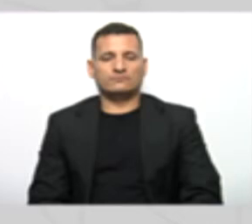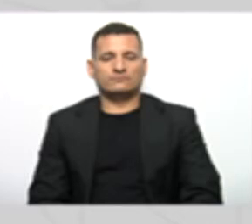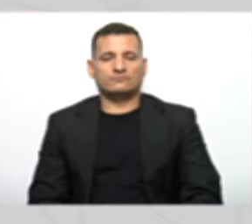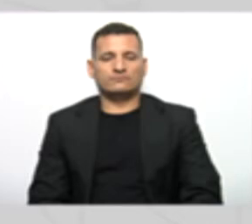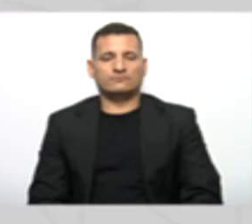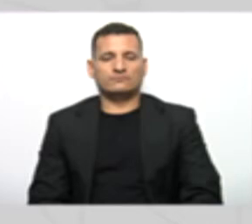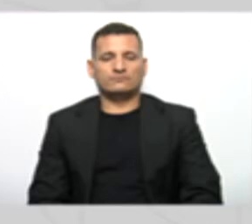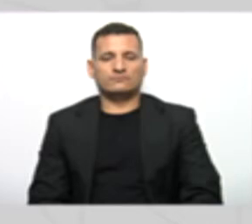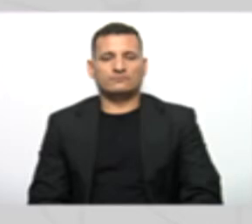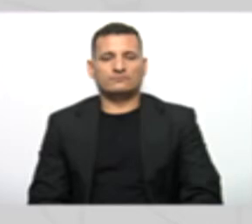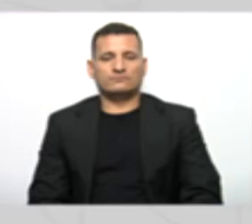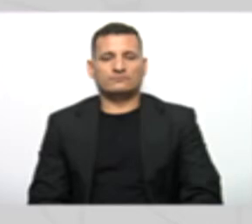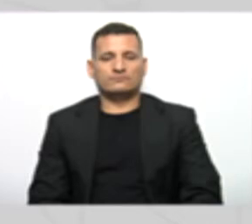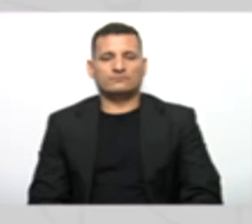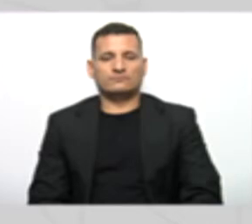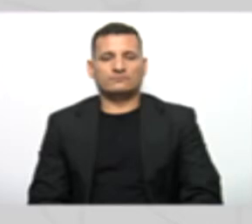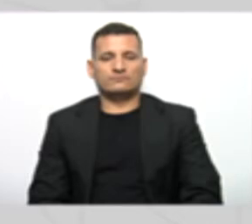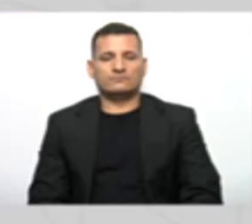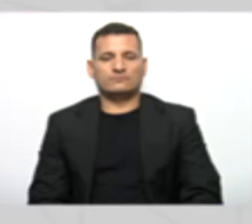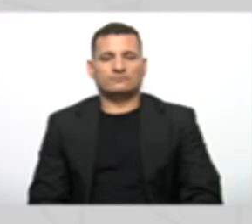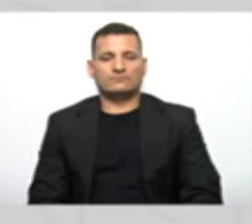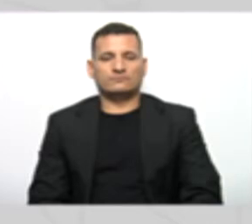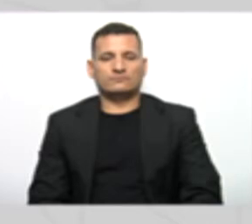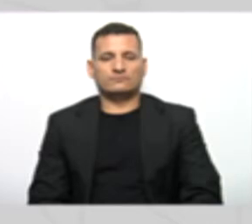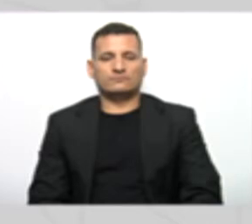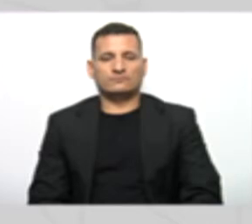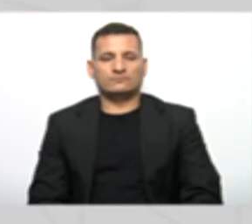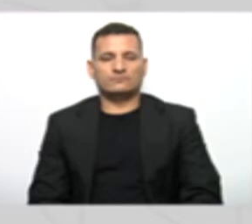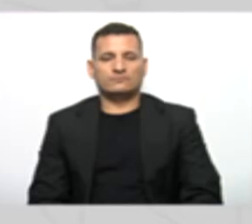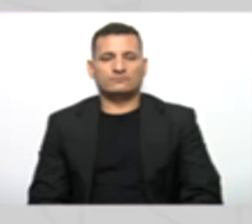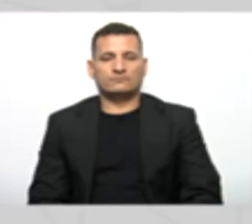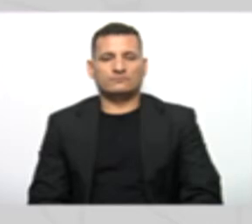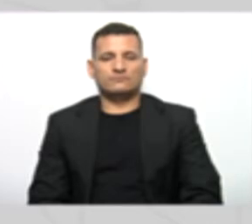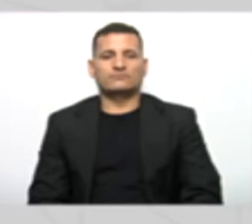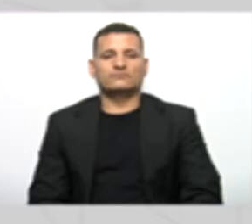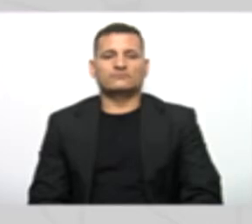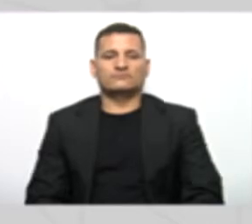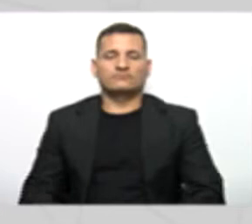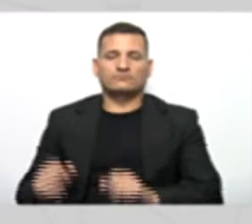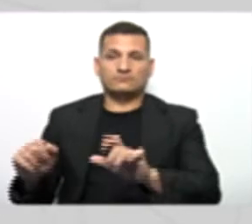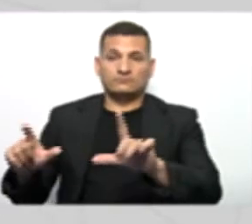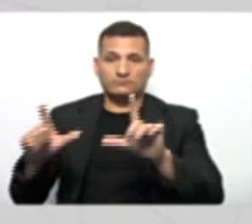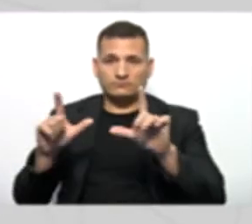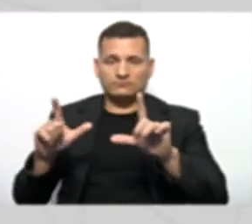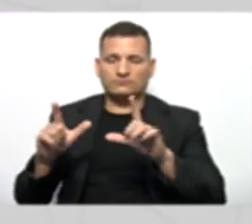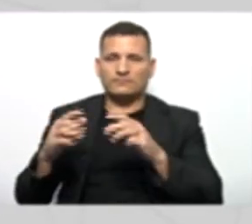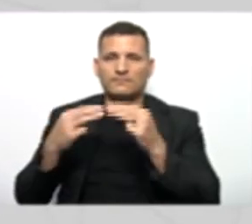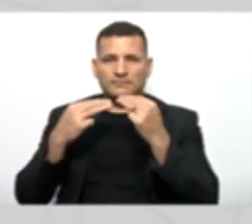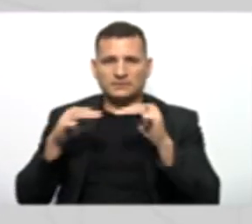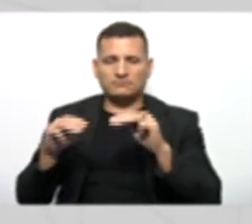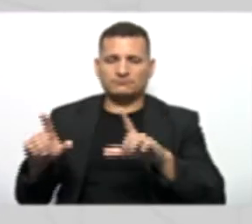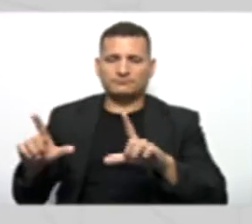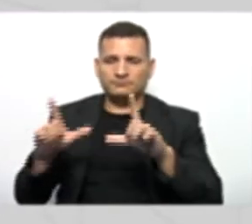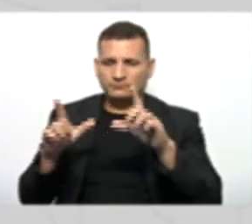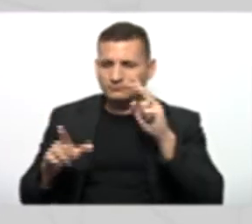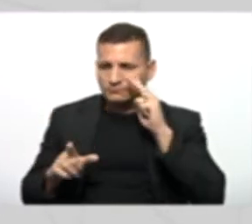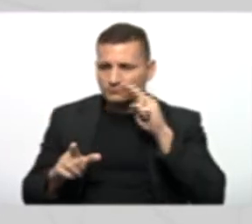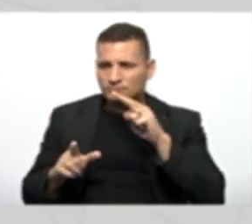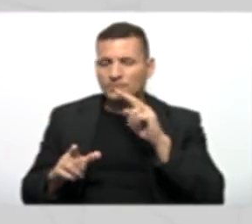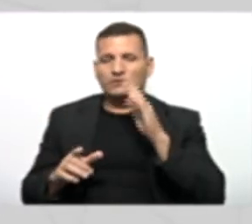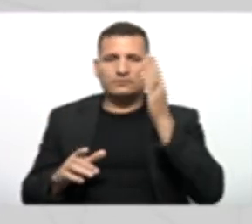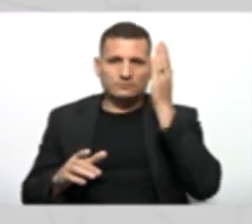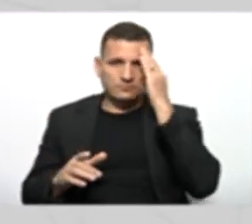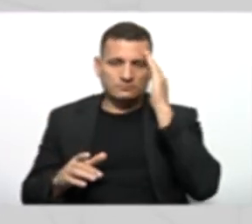Com sucesso Beleza Então quando essa mensagem Aparecer lá na tela A gente vai saber Que o nosso objeto Pessoa